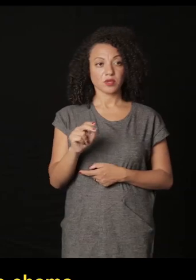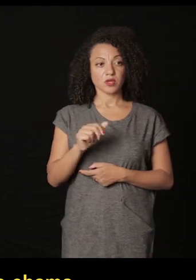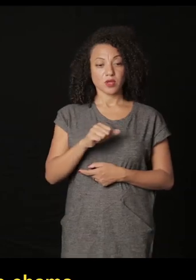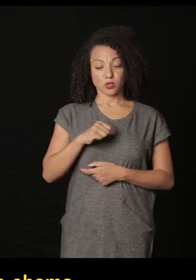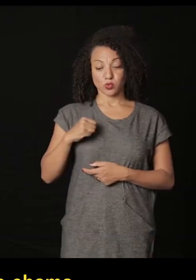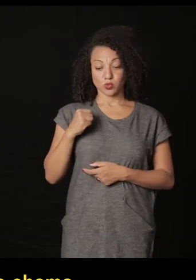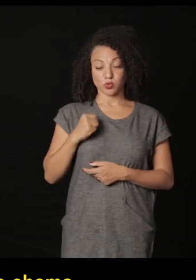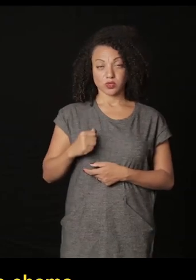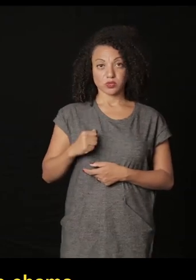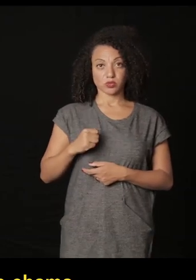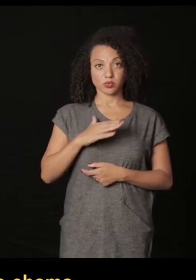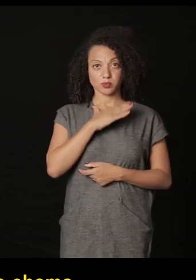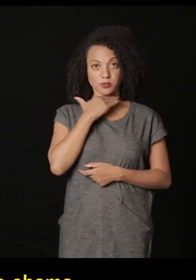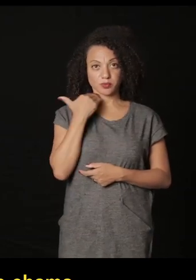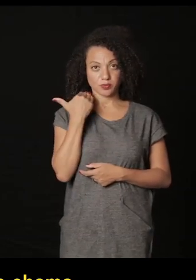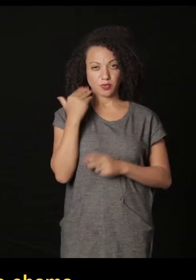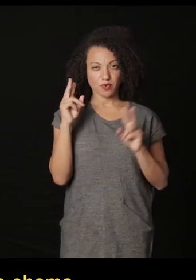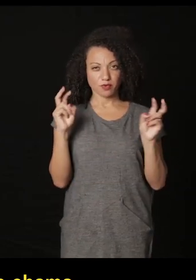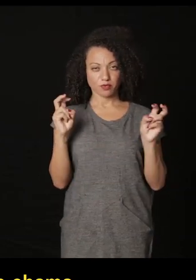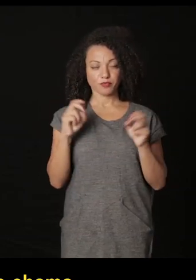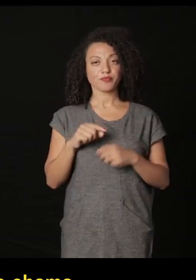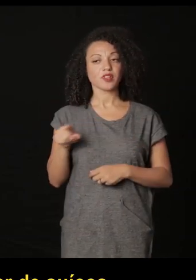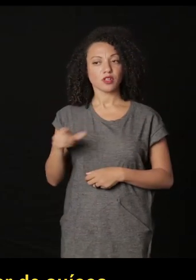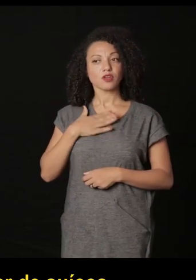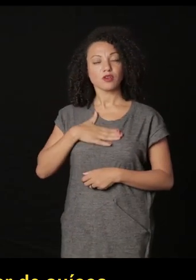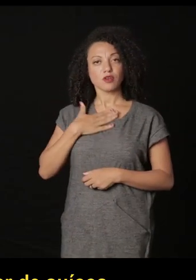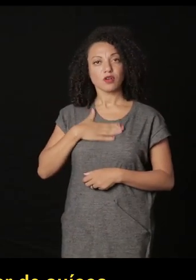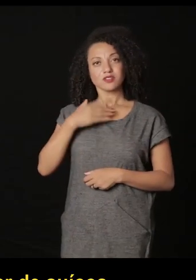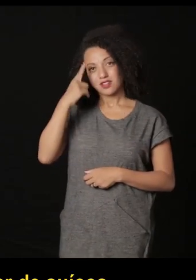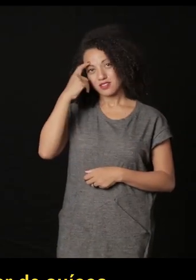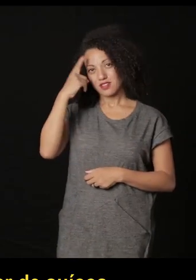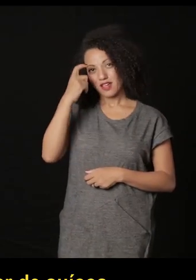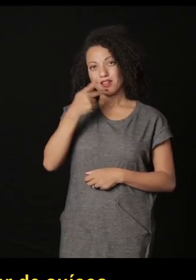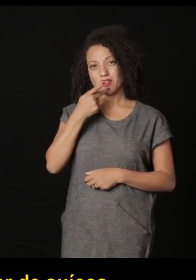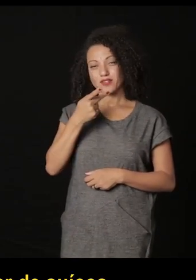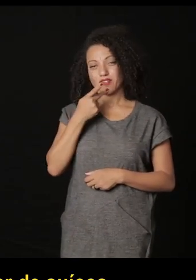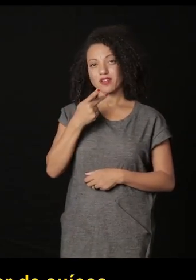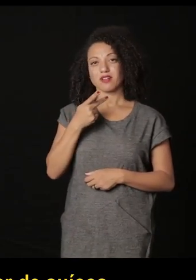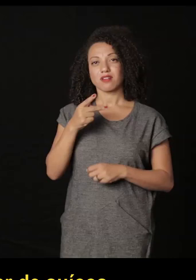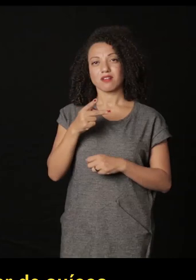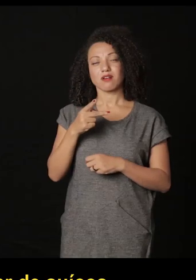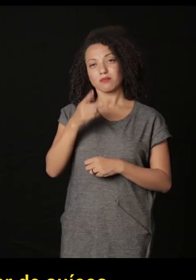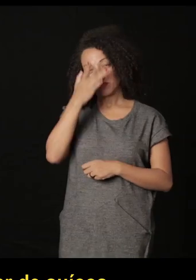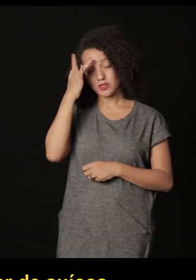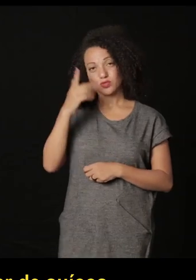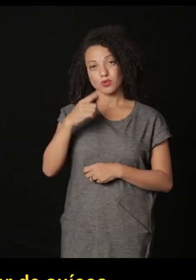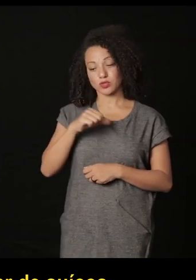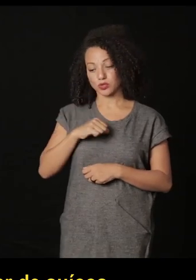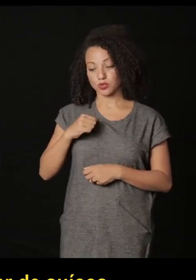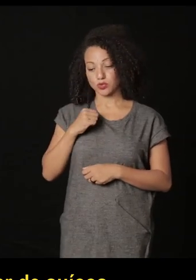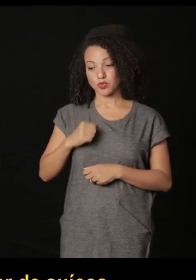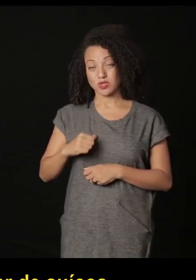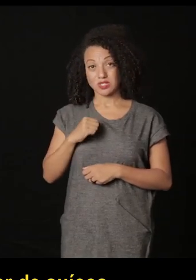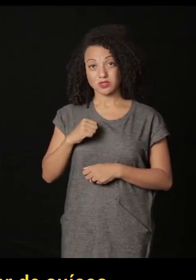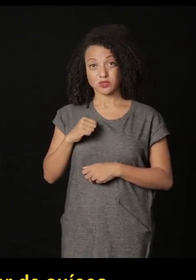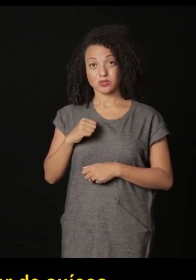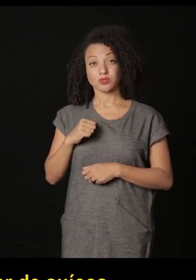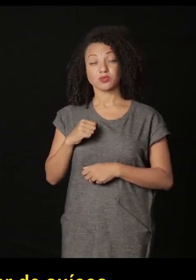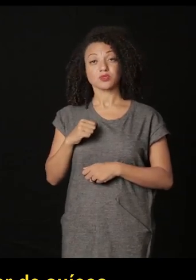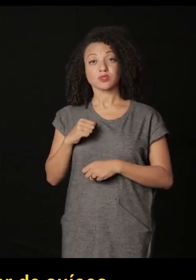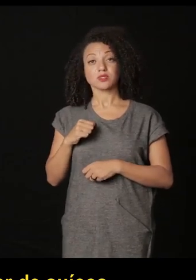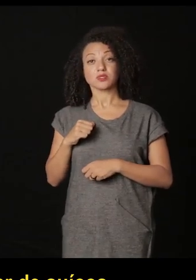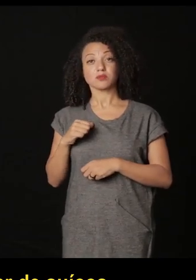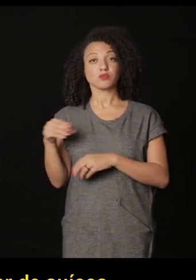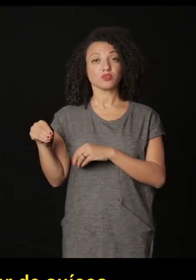Os Suizos Muertos e a ele gosta muito esta ideia de falar dos suizos que estão muertos